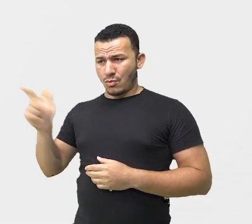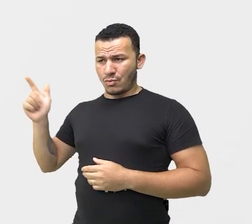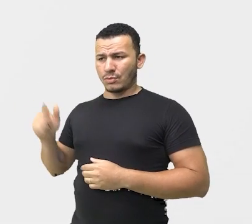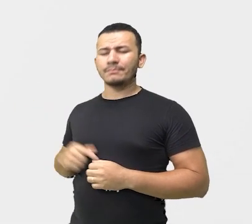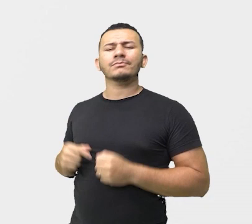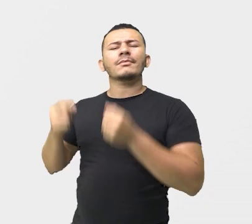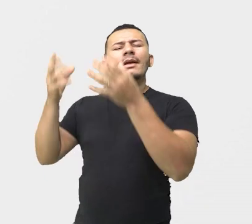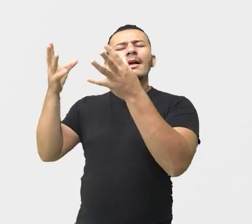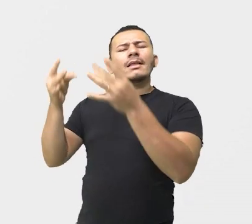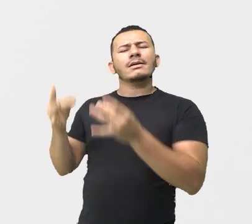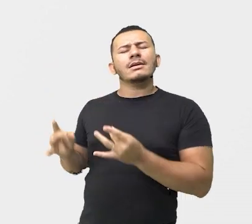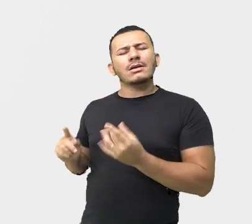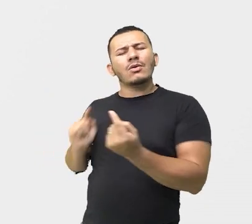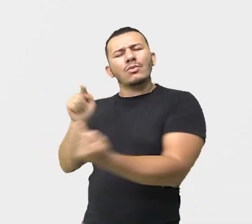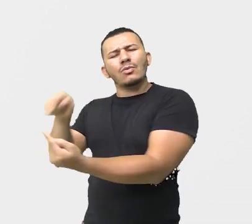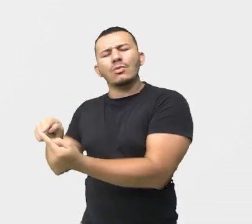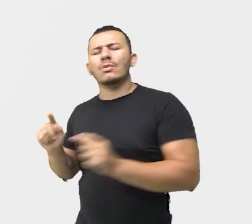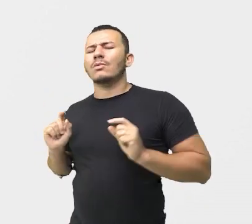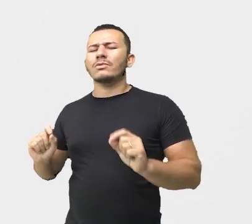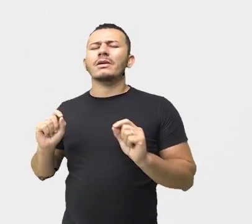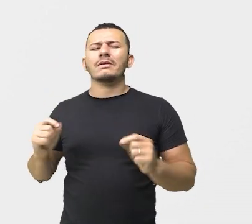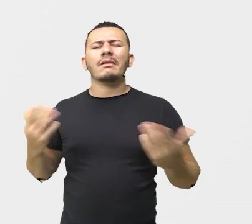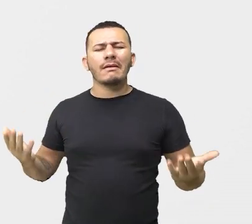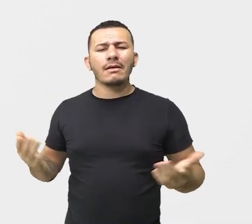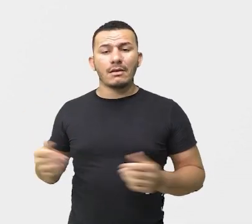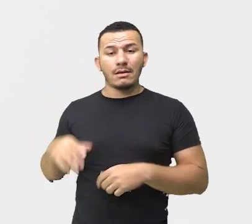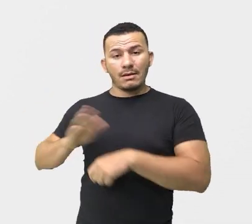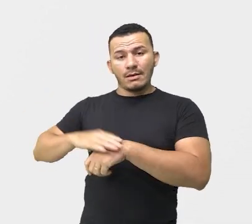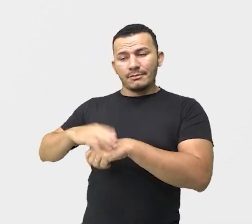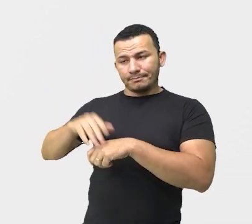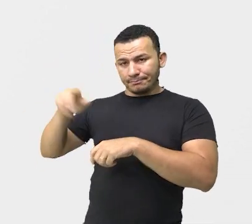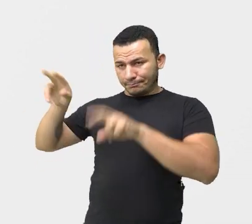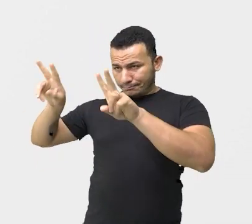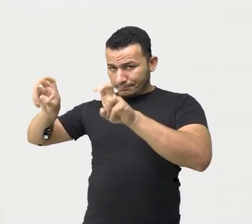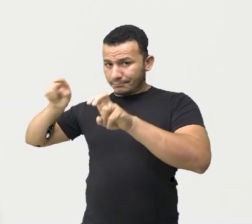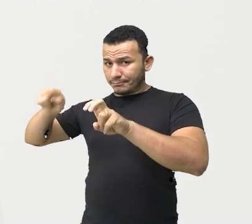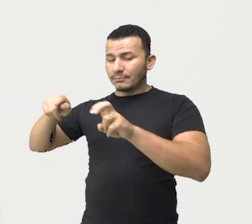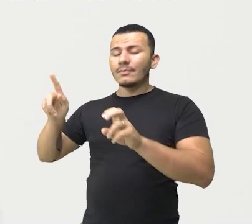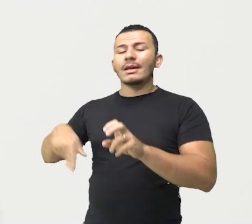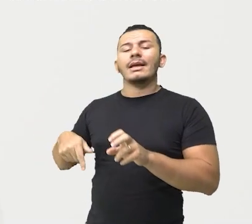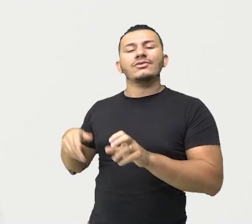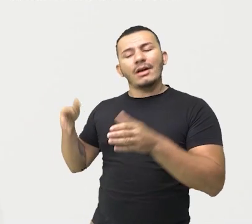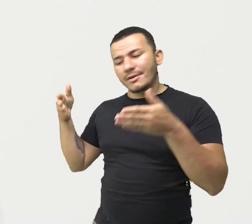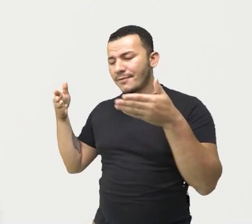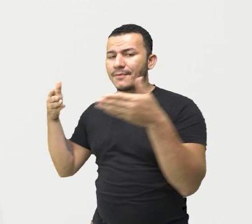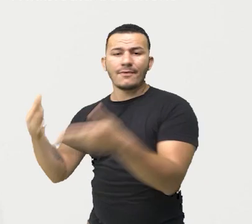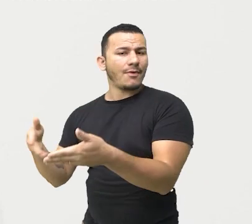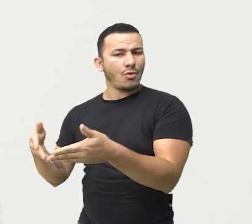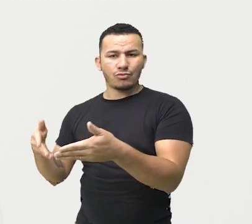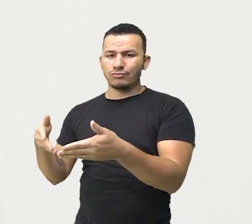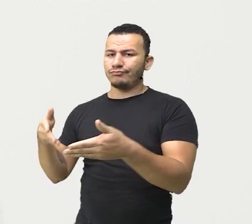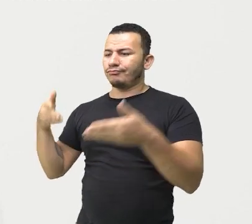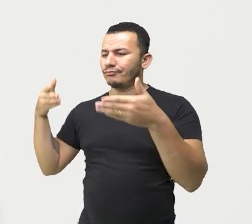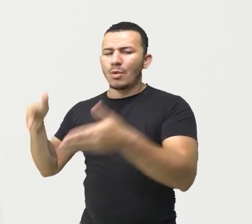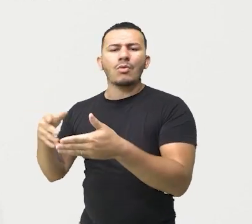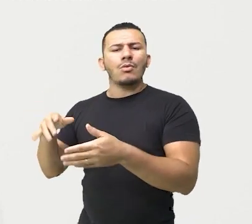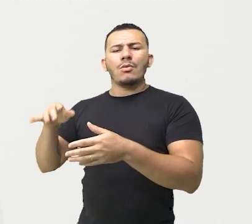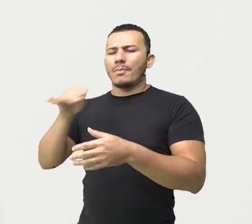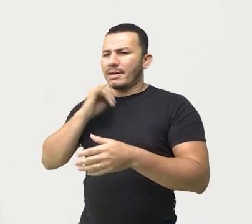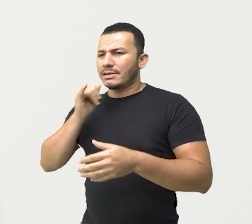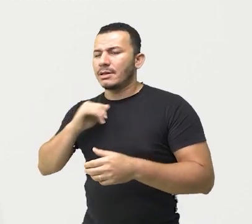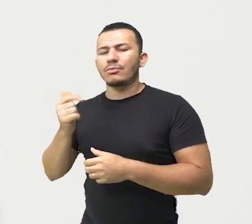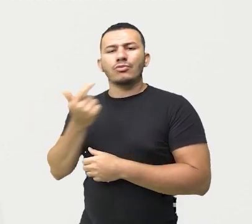O que é a descrição objetiva? Ela procura descrever de forma exata, certo? Gente, exata e realista. As